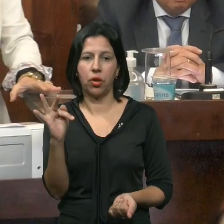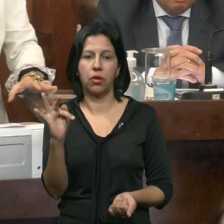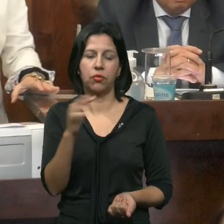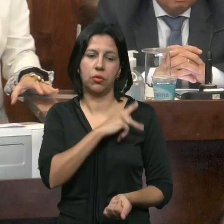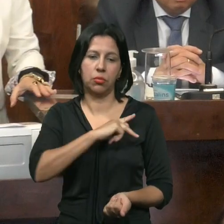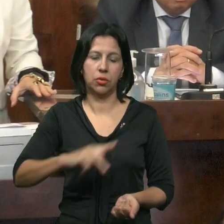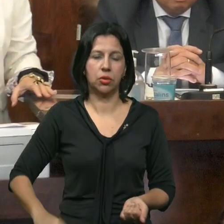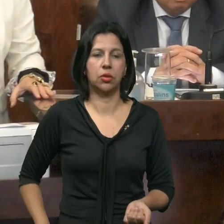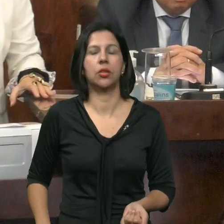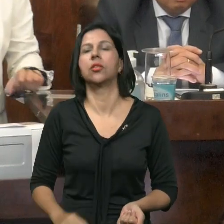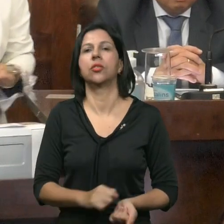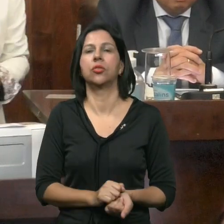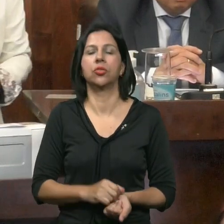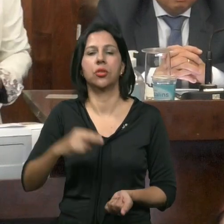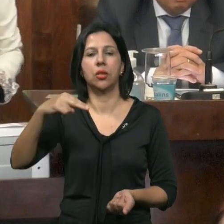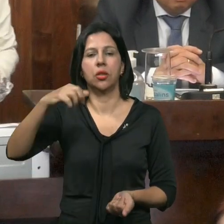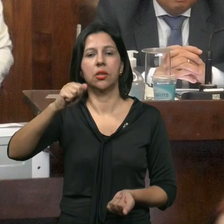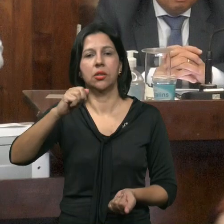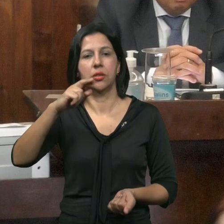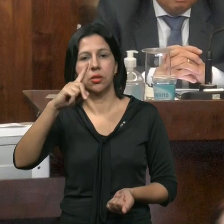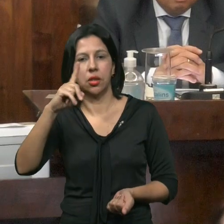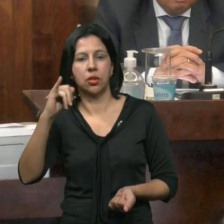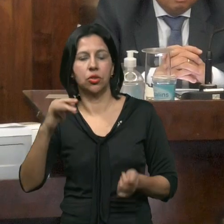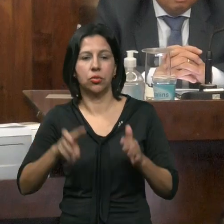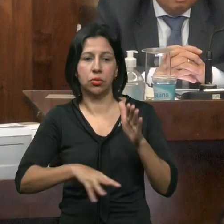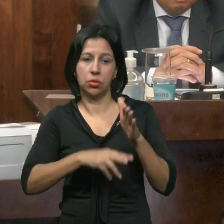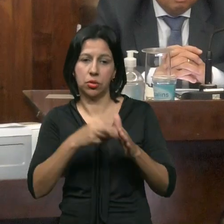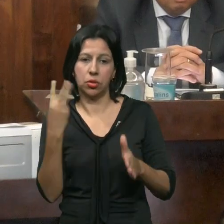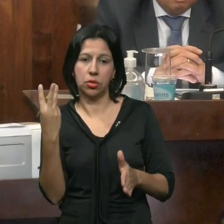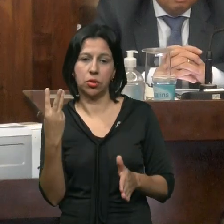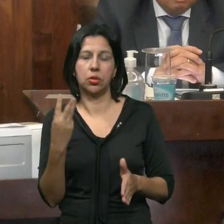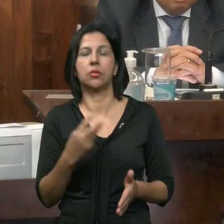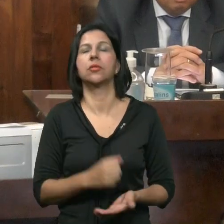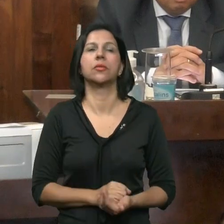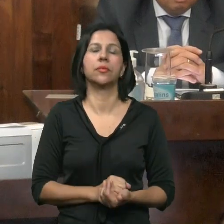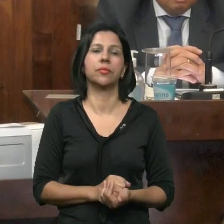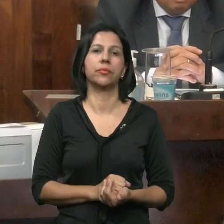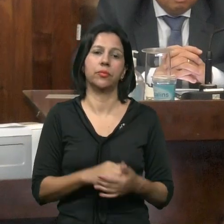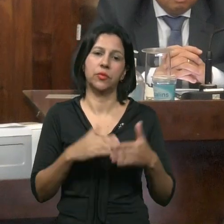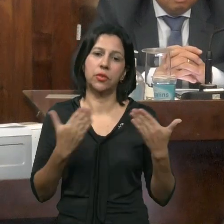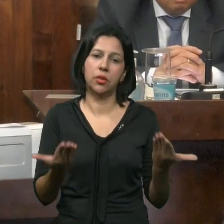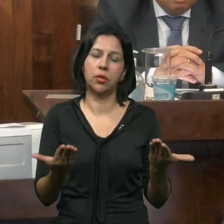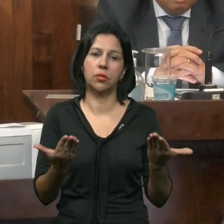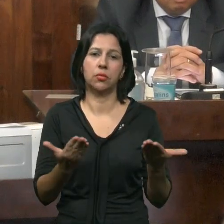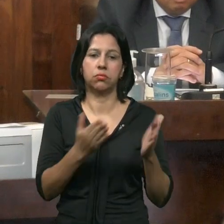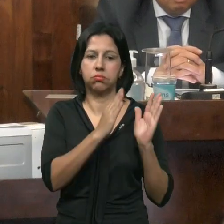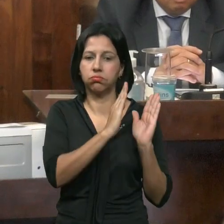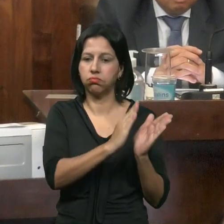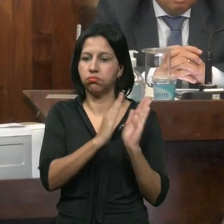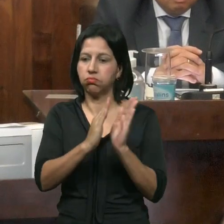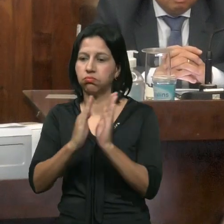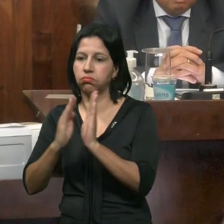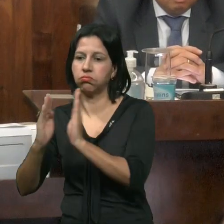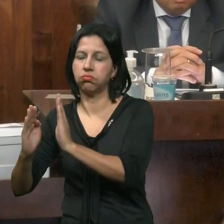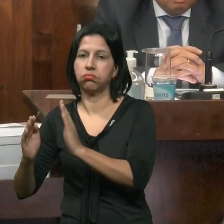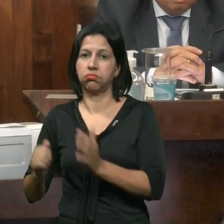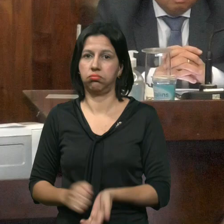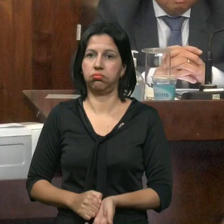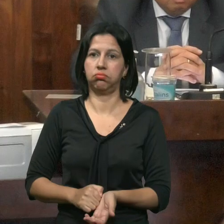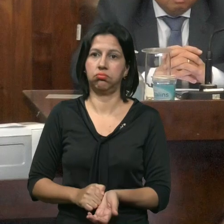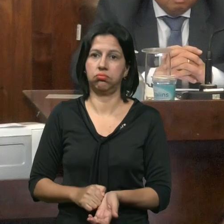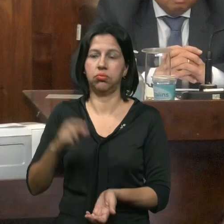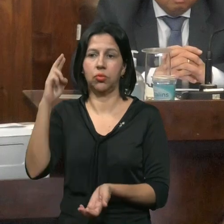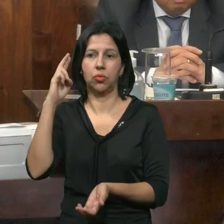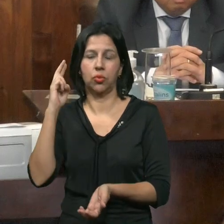E O Vereador Nardi É O Terceiro Membro Então É Na Sequência Então O Vereador Rogerinho É O Primeiro Que Recebe